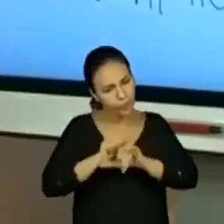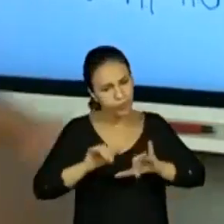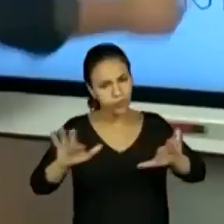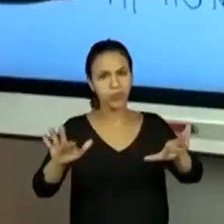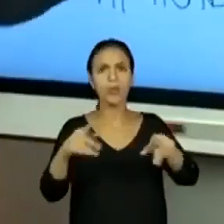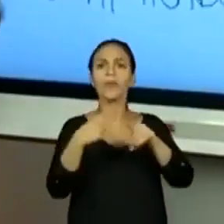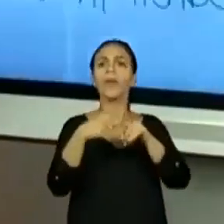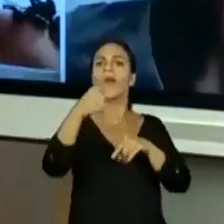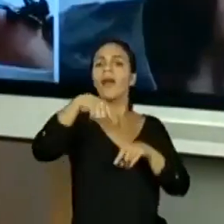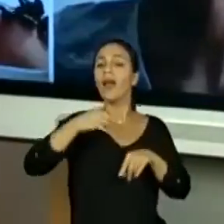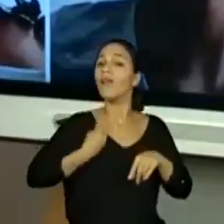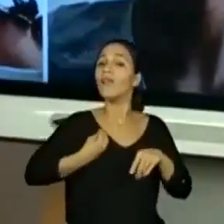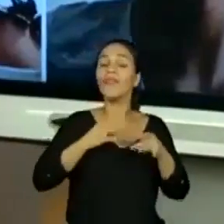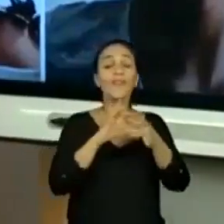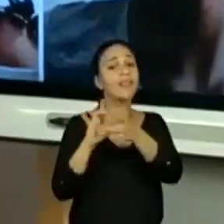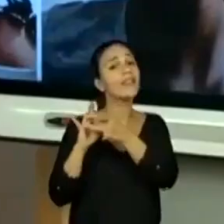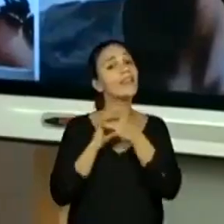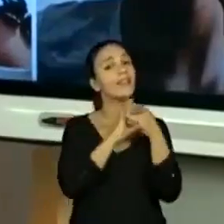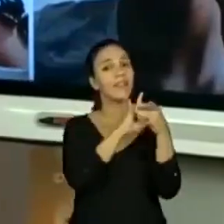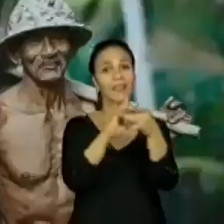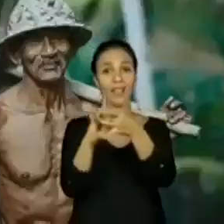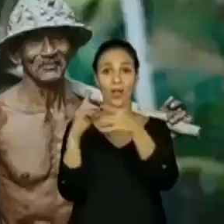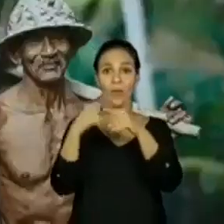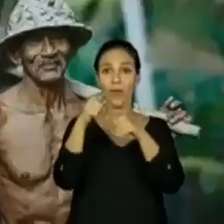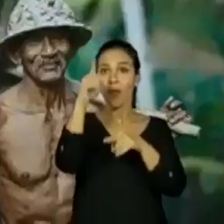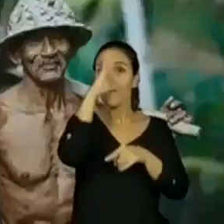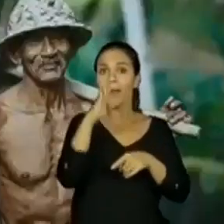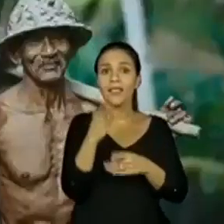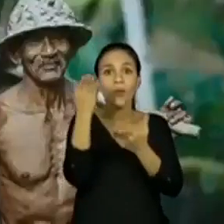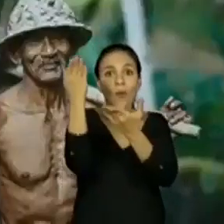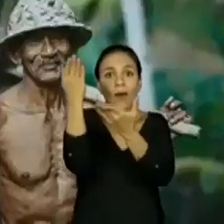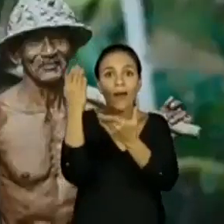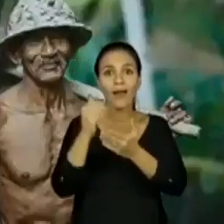Sabe por que vivemos em coletivo? Porque este é o Brasil.